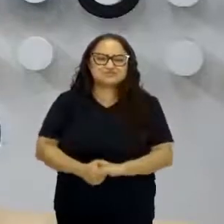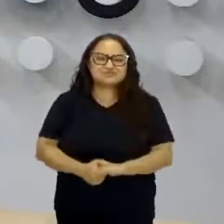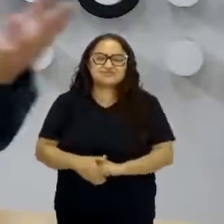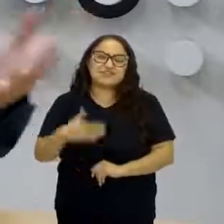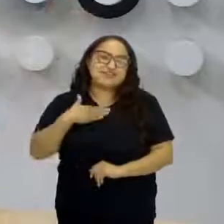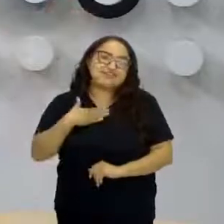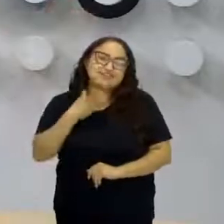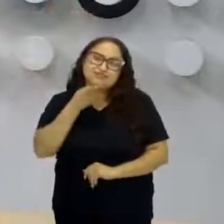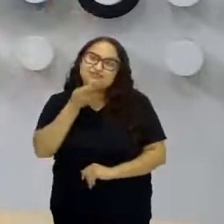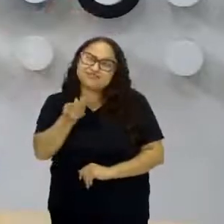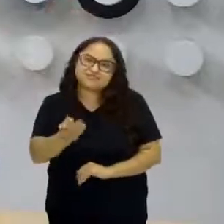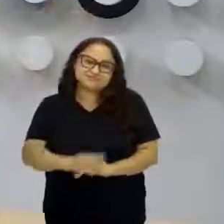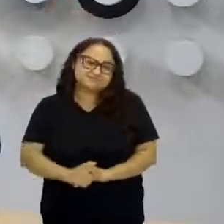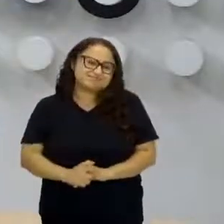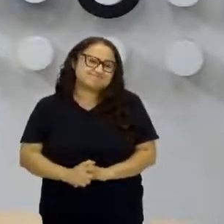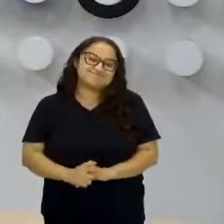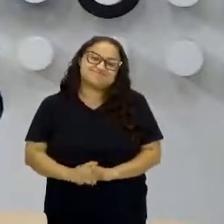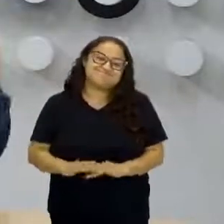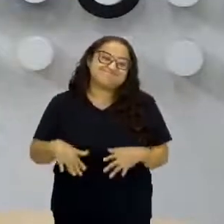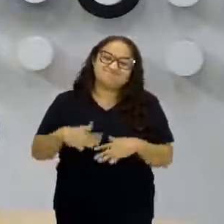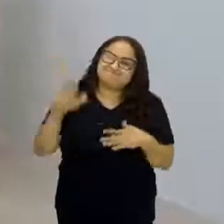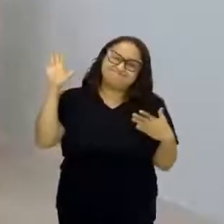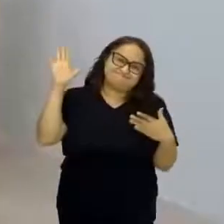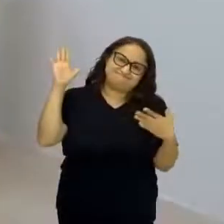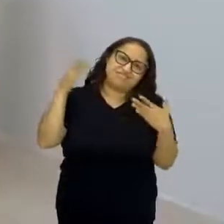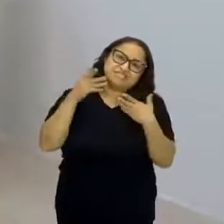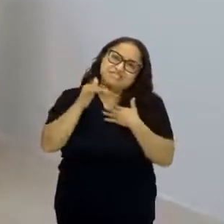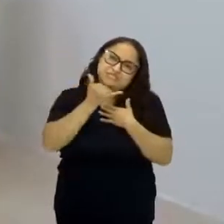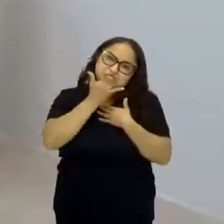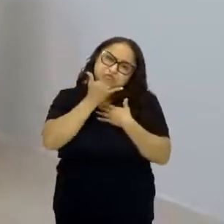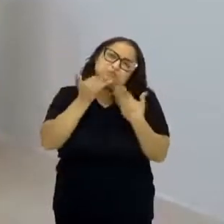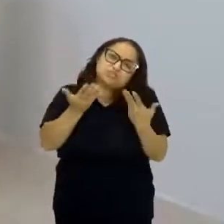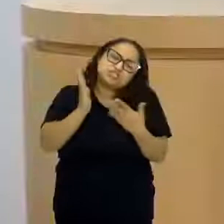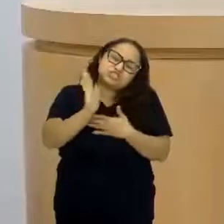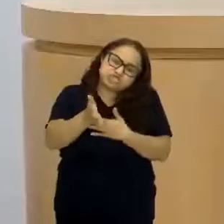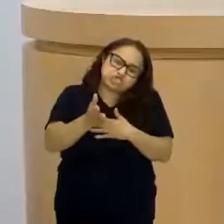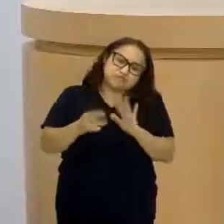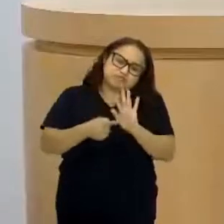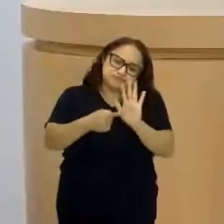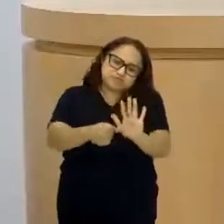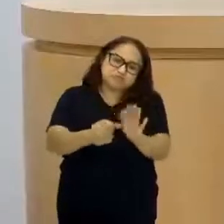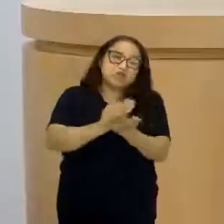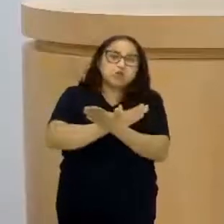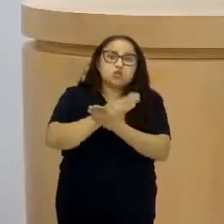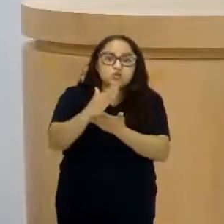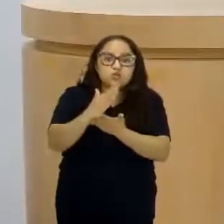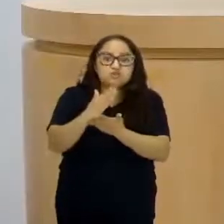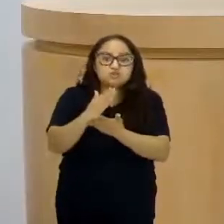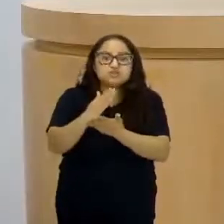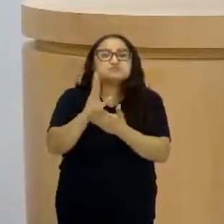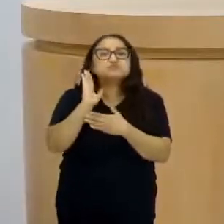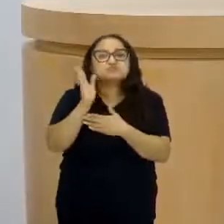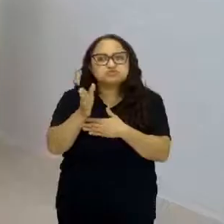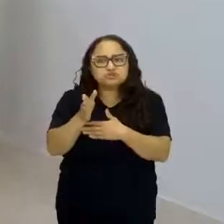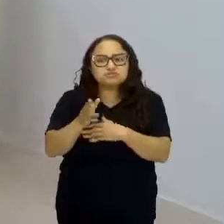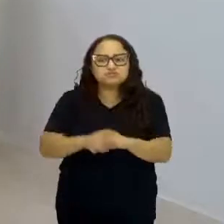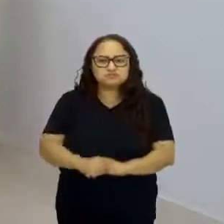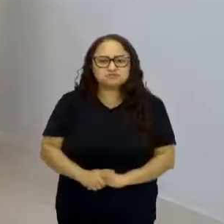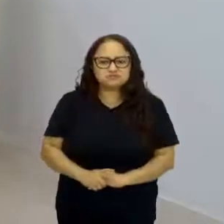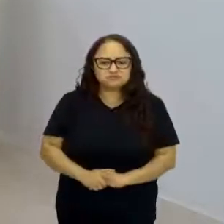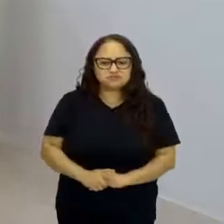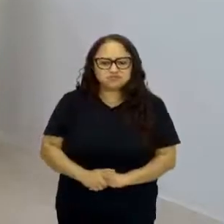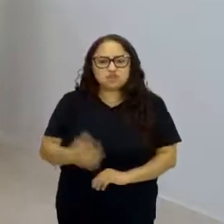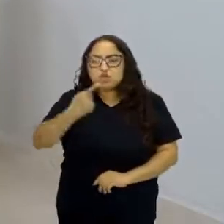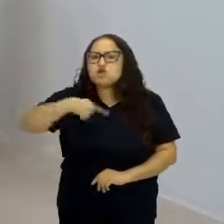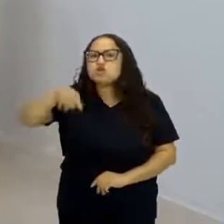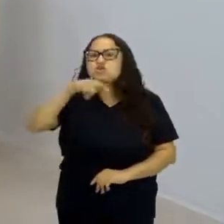falei, escapou, né? Você levantou a bola, eu cortei, foi isso. Gente, já no início da aula eu falei, né? Alguém para legitimar